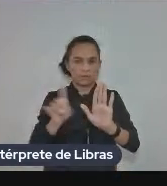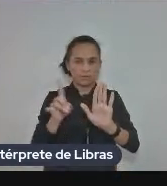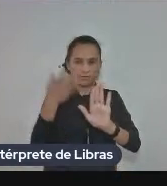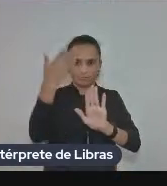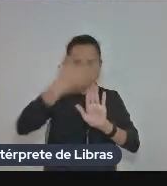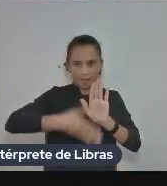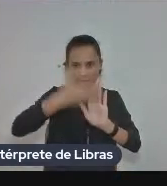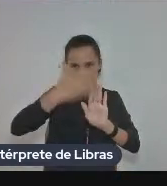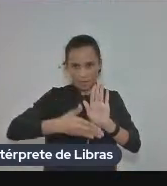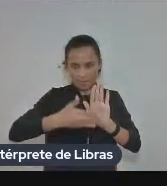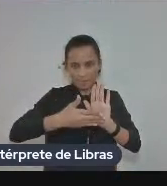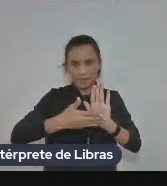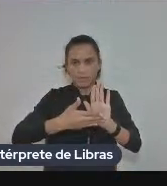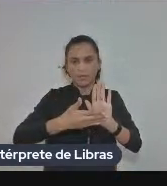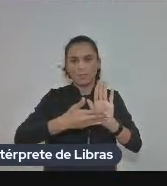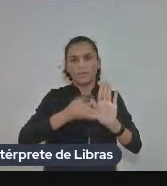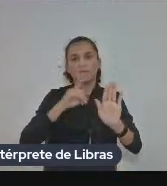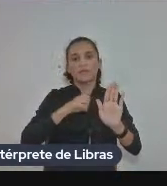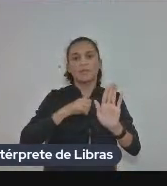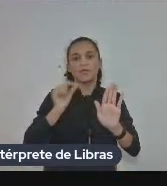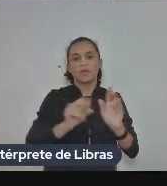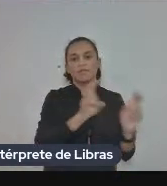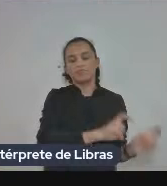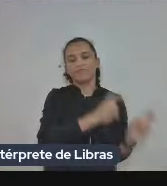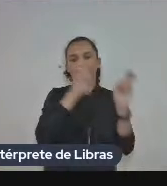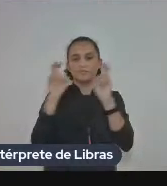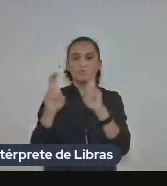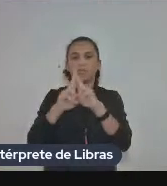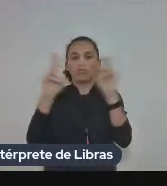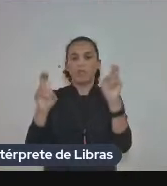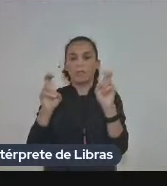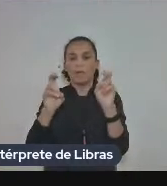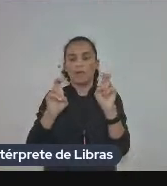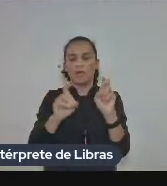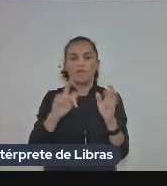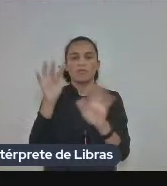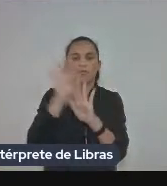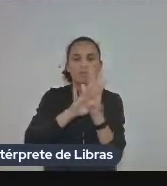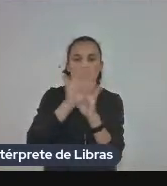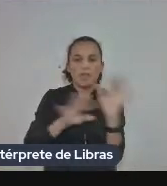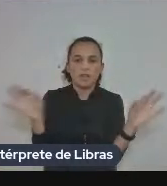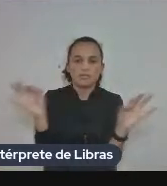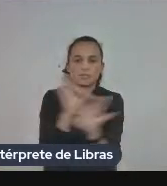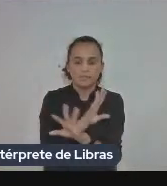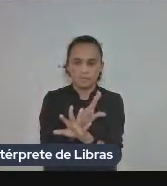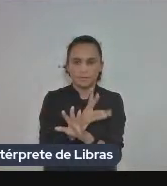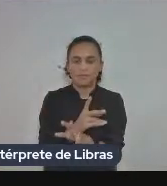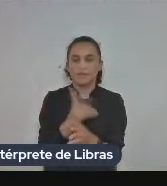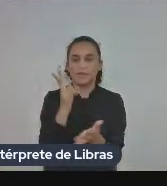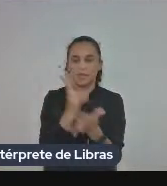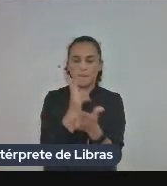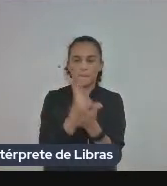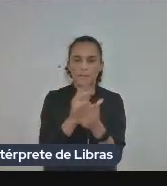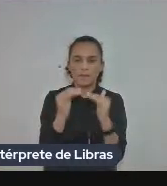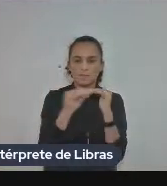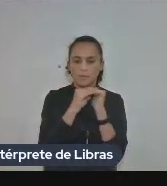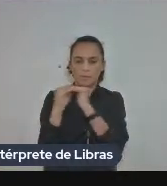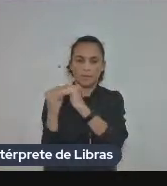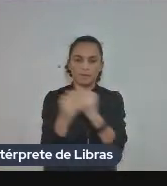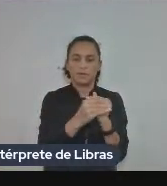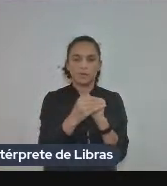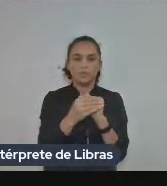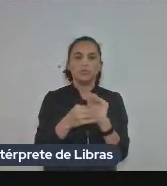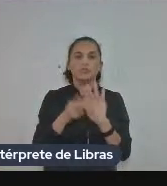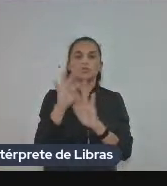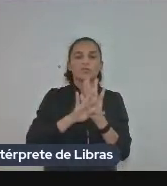ela encontra se intitulada como obras completas que segue o mesmo padrão das obras que foram traduzidas anteriormente